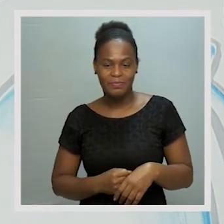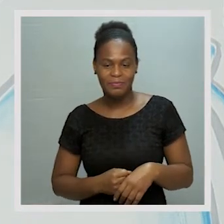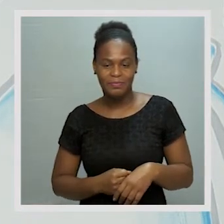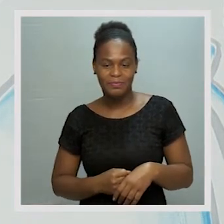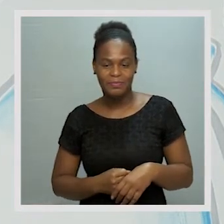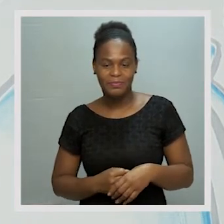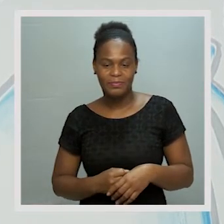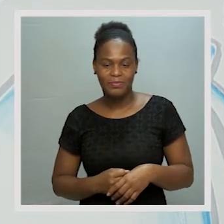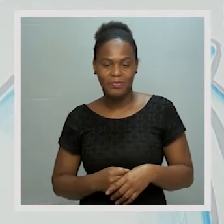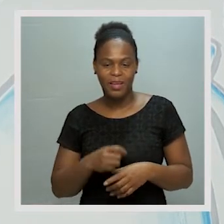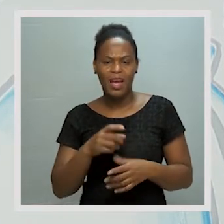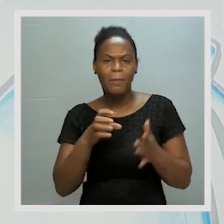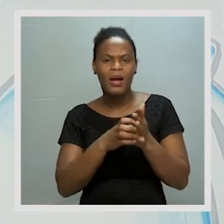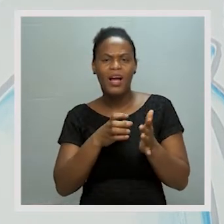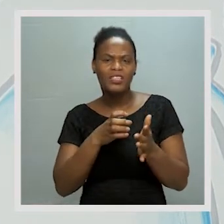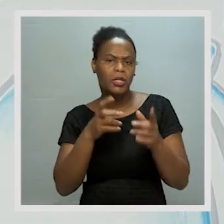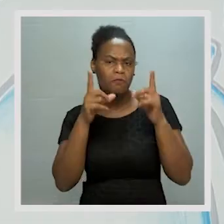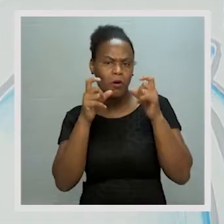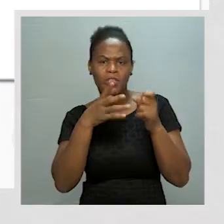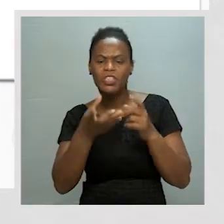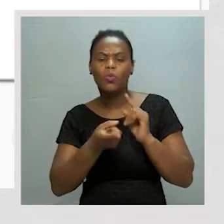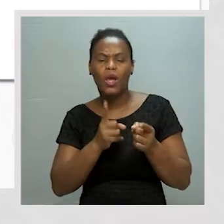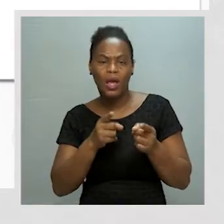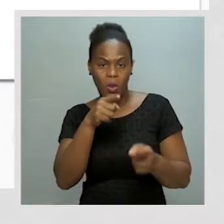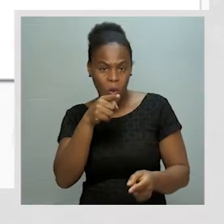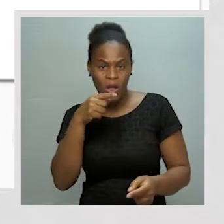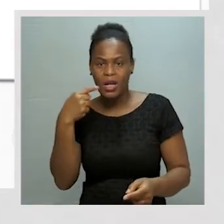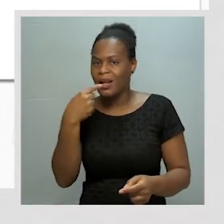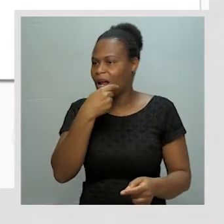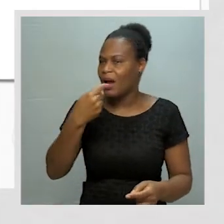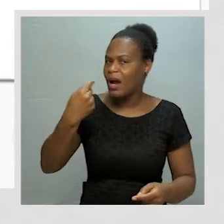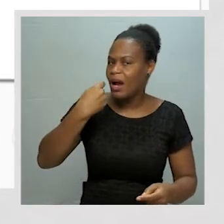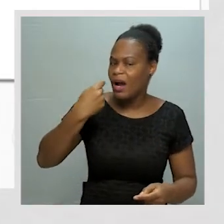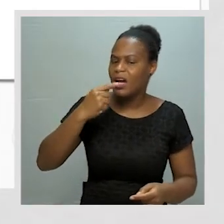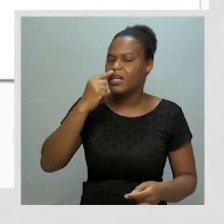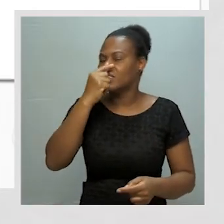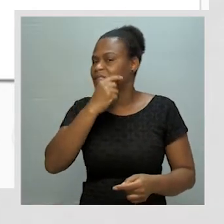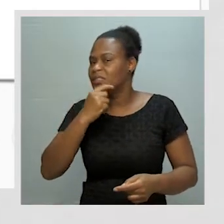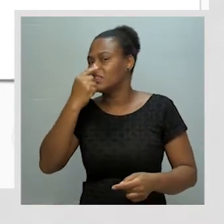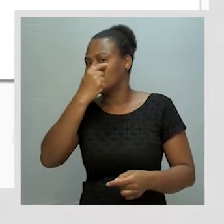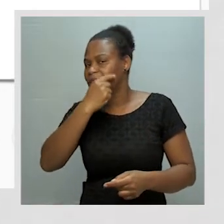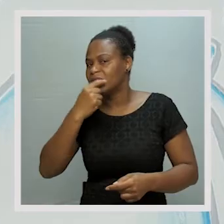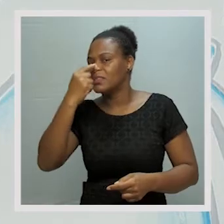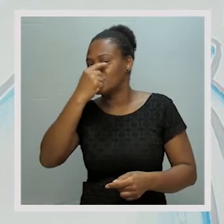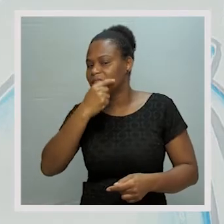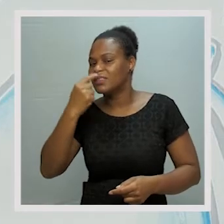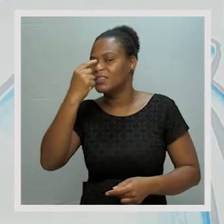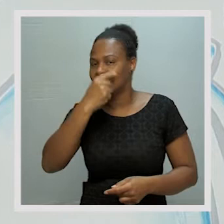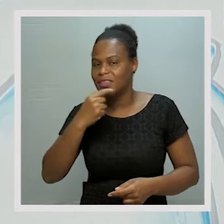O que é que nos dizem essas imagens? Deve-se escovar os dentes em movimentos circulares.